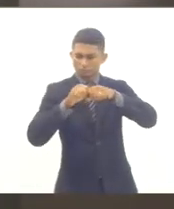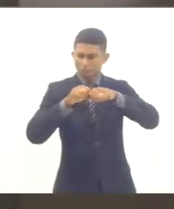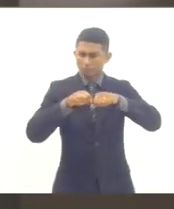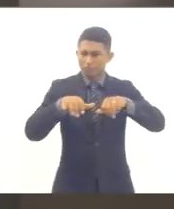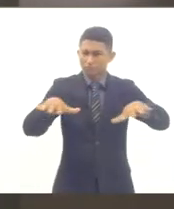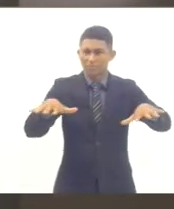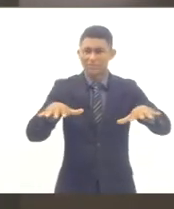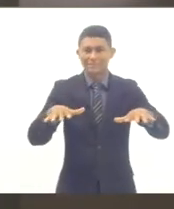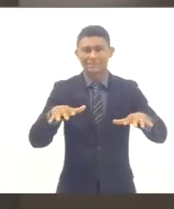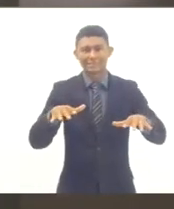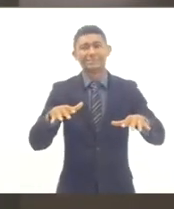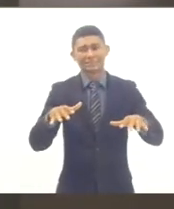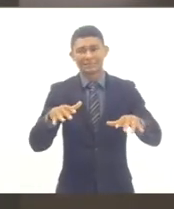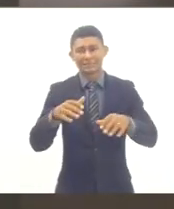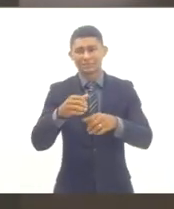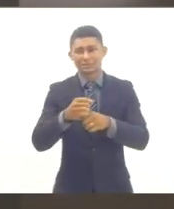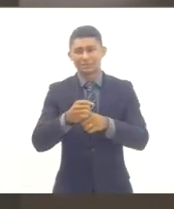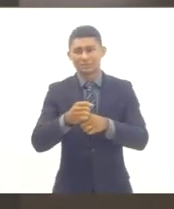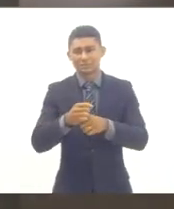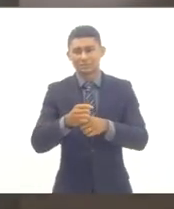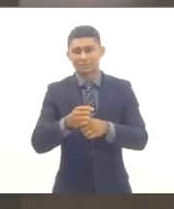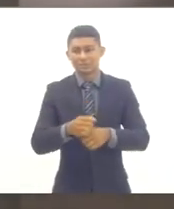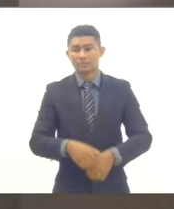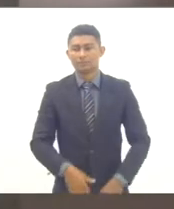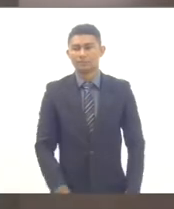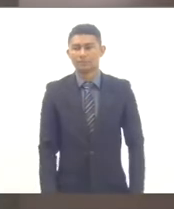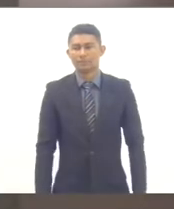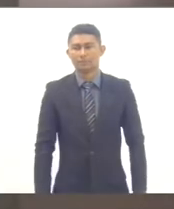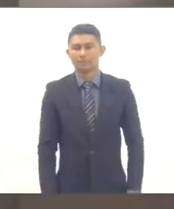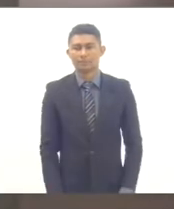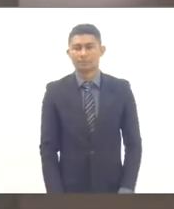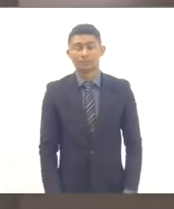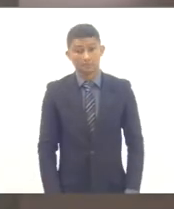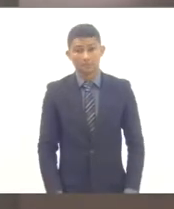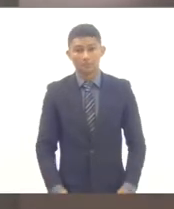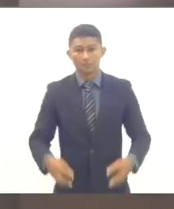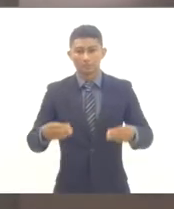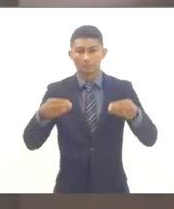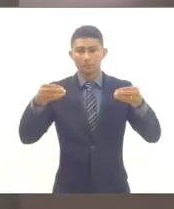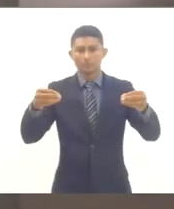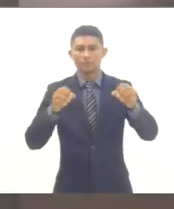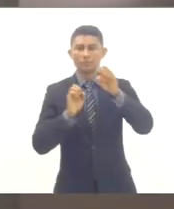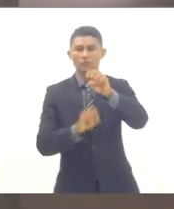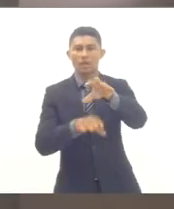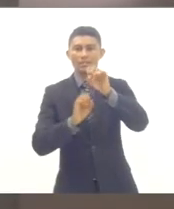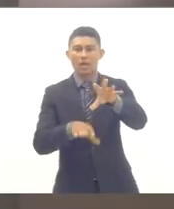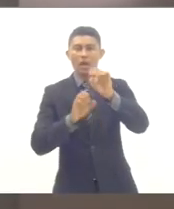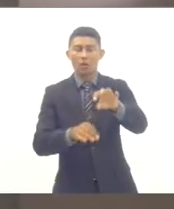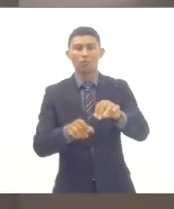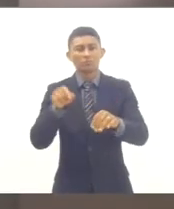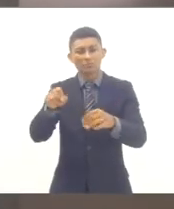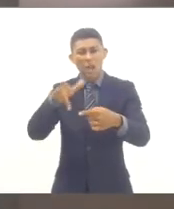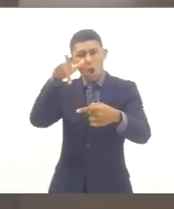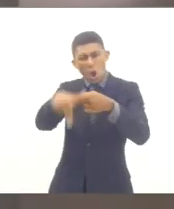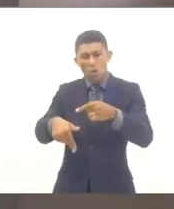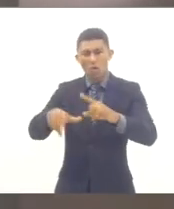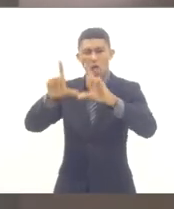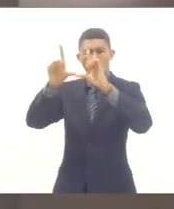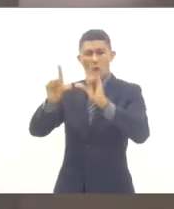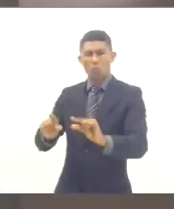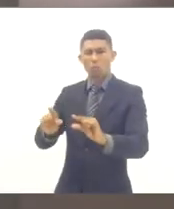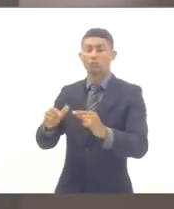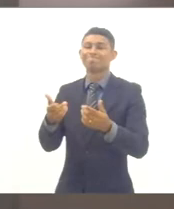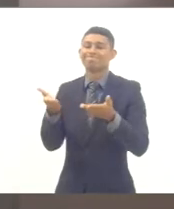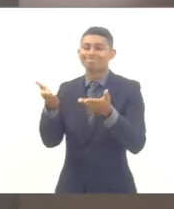esse triste cenário, em 2022, o Ministério da Educação sofreu o segundo maior corte orçamentário do país. Por isso,